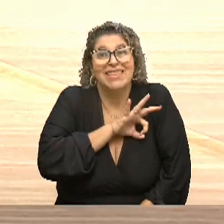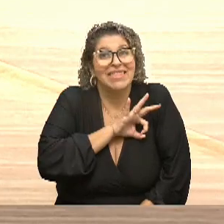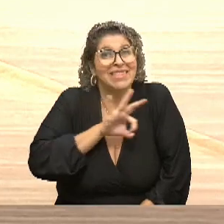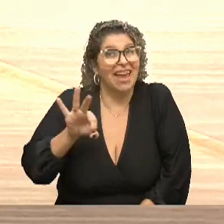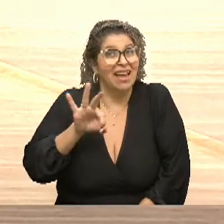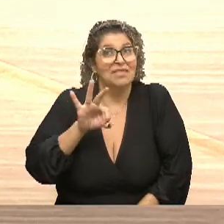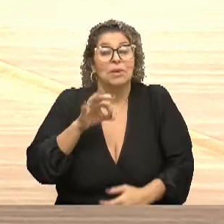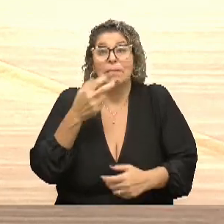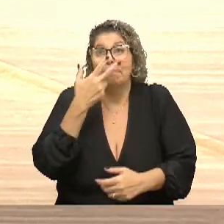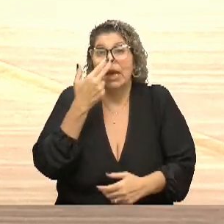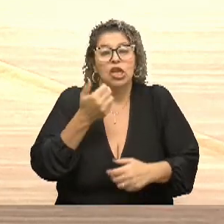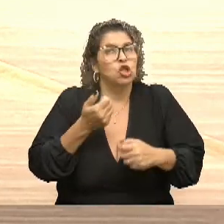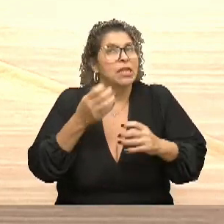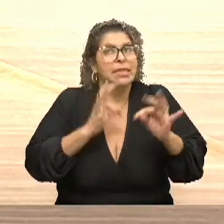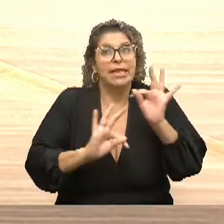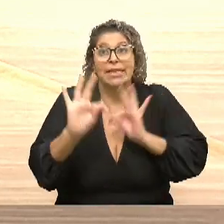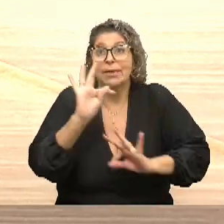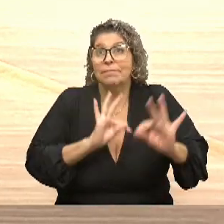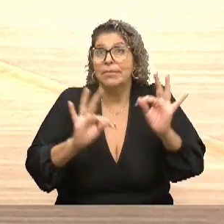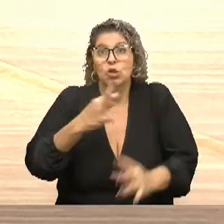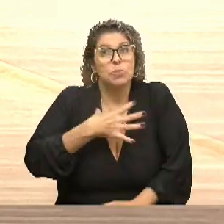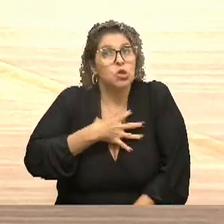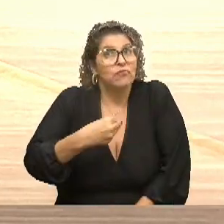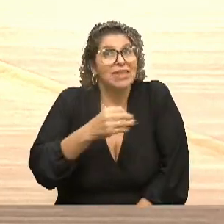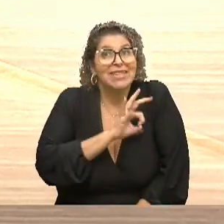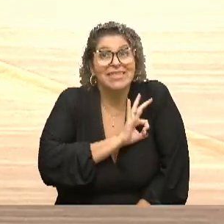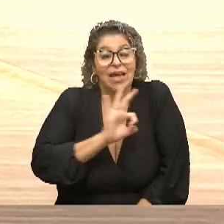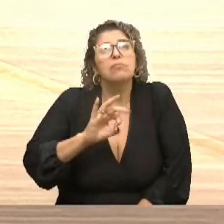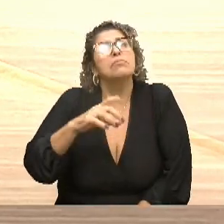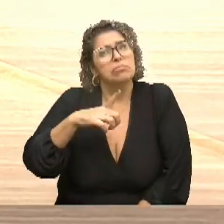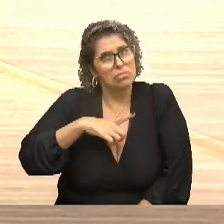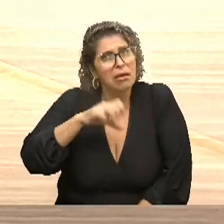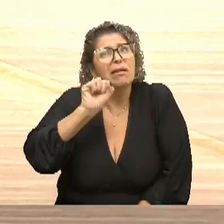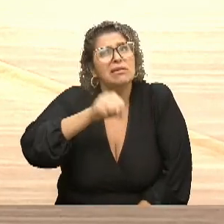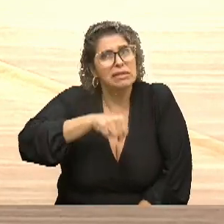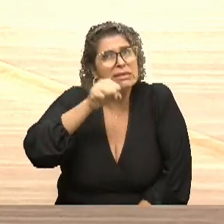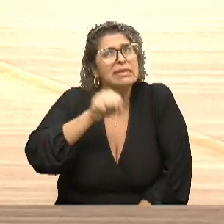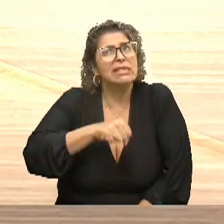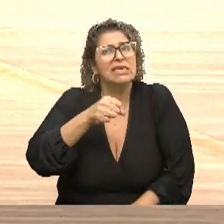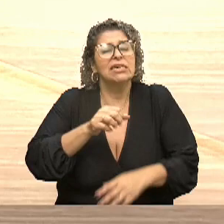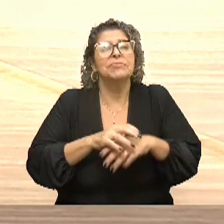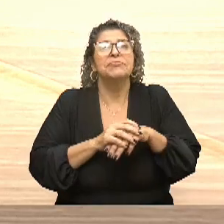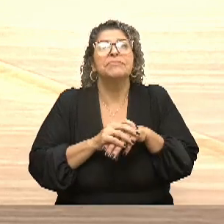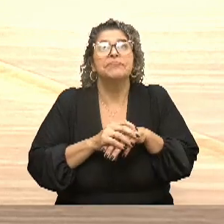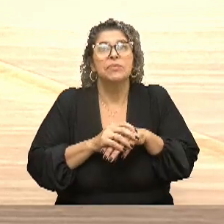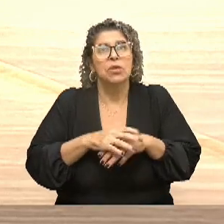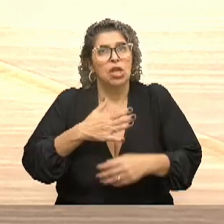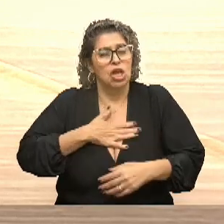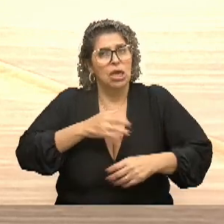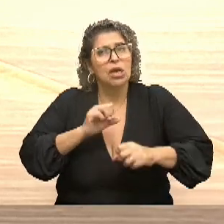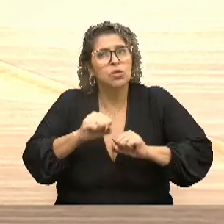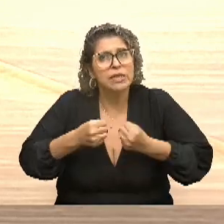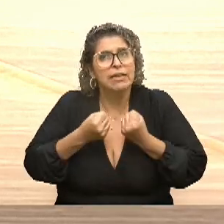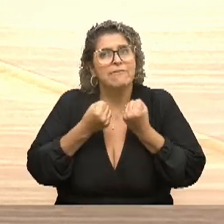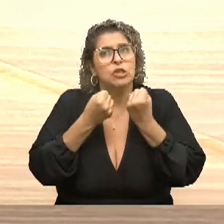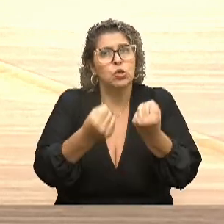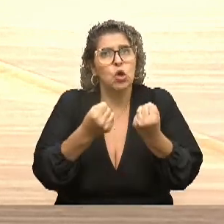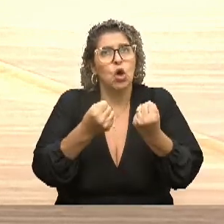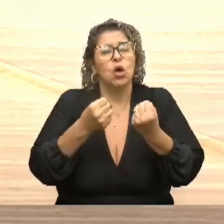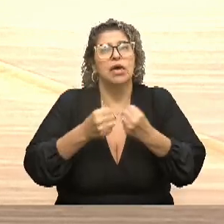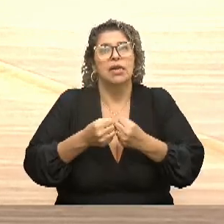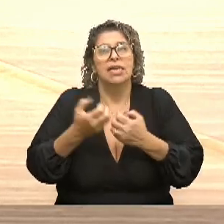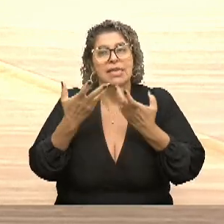como se não existisse tratamento para os nossos filhos. Existe, sim. Então, eu sou defensora da detecção